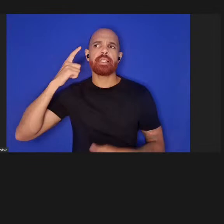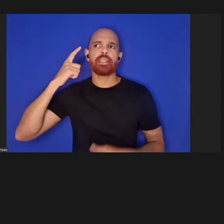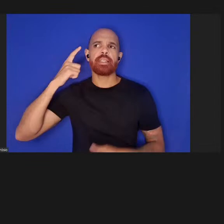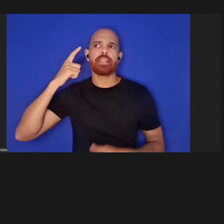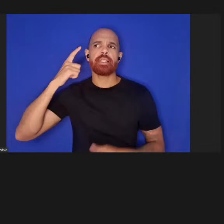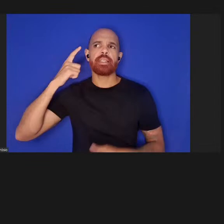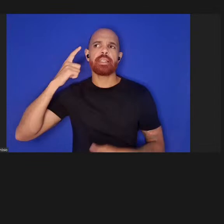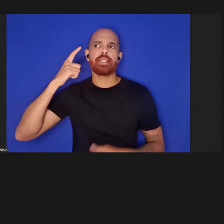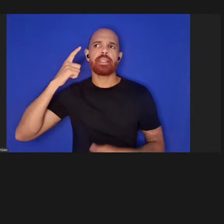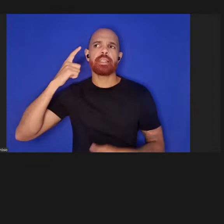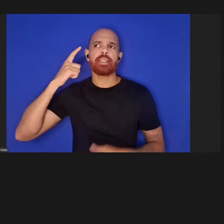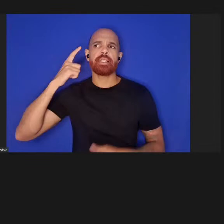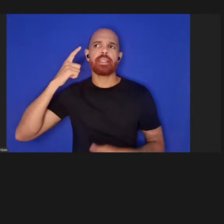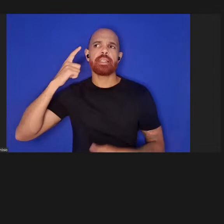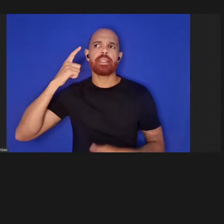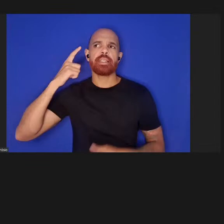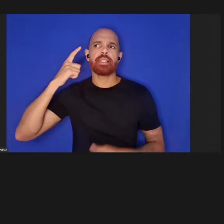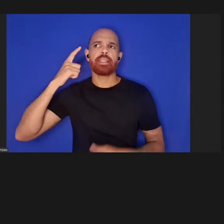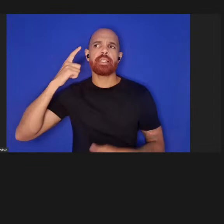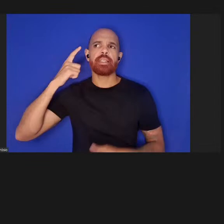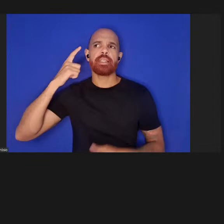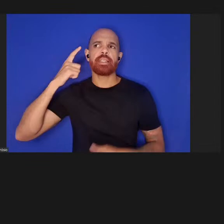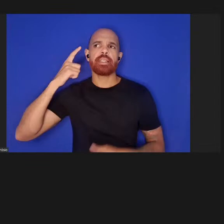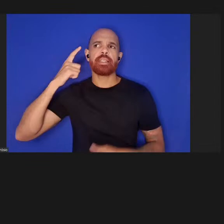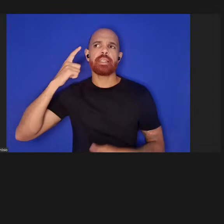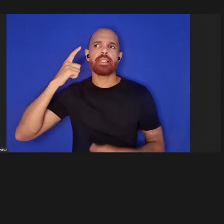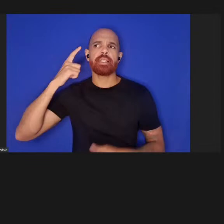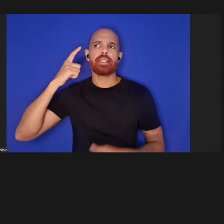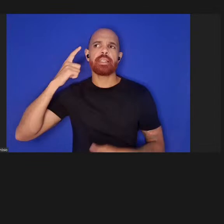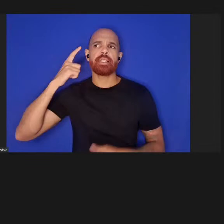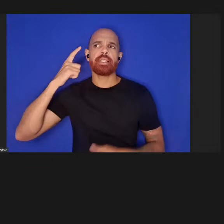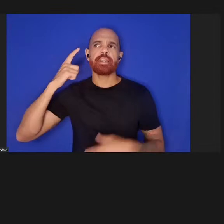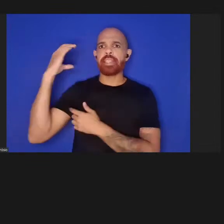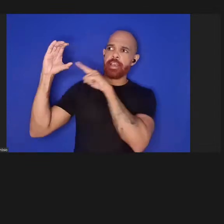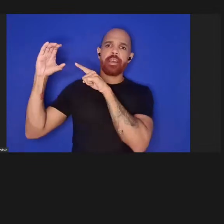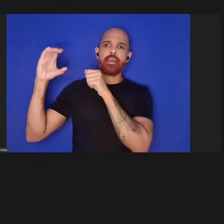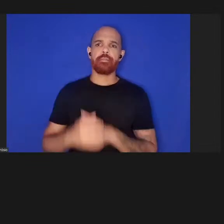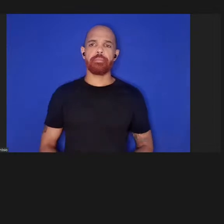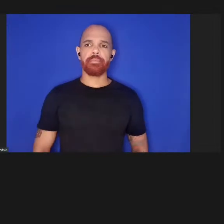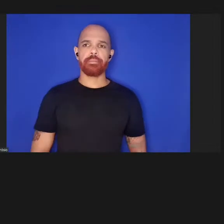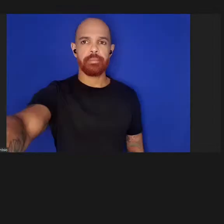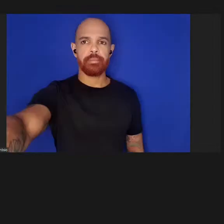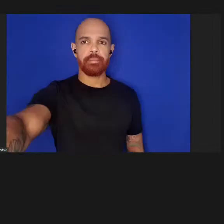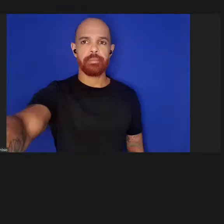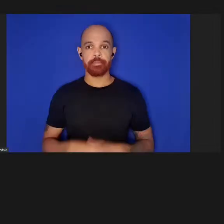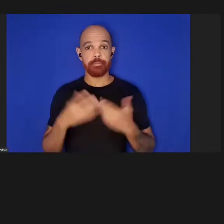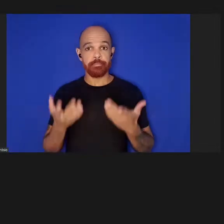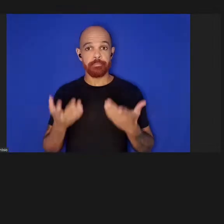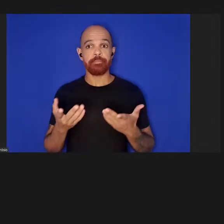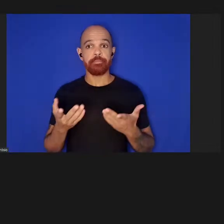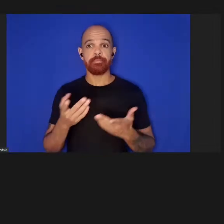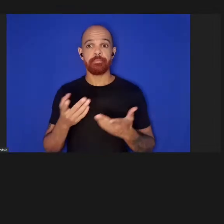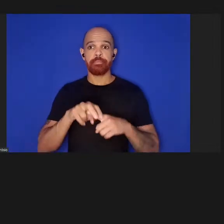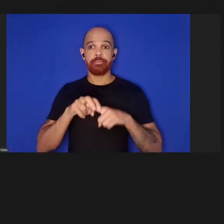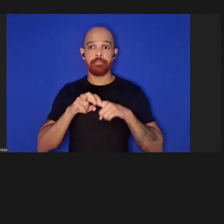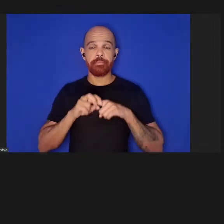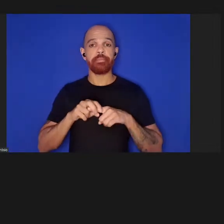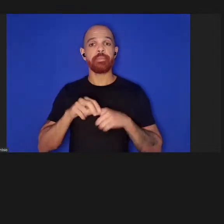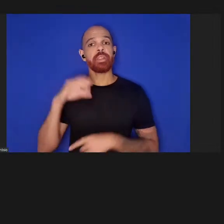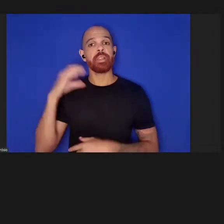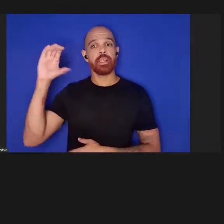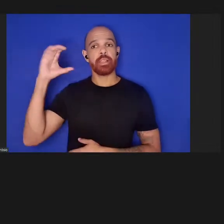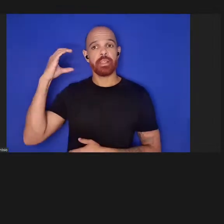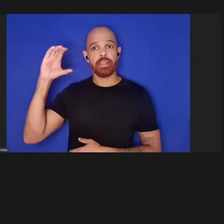ciência é monovocal, o que certamente não é o caso, pois a ciência é